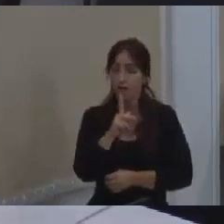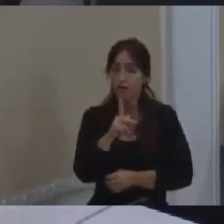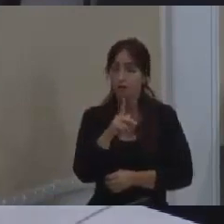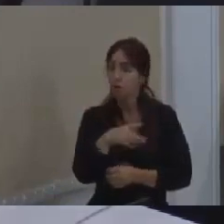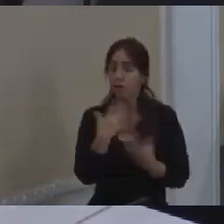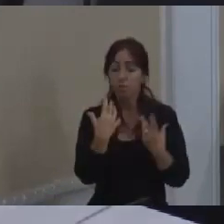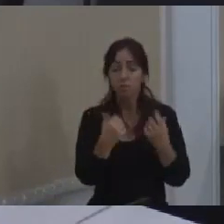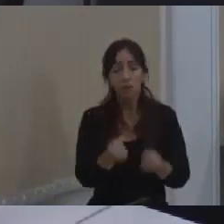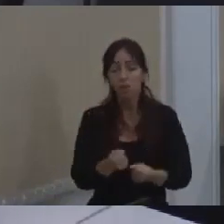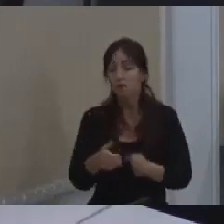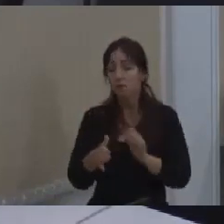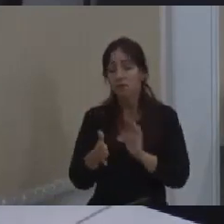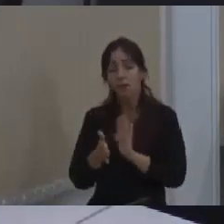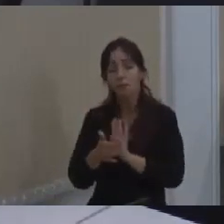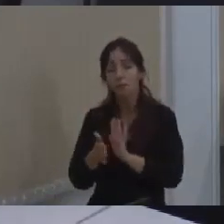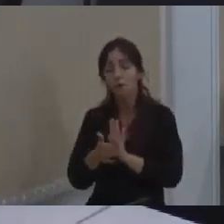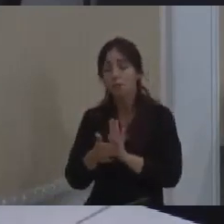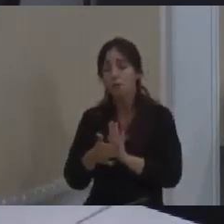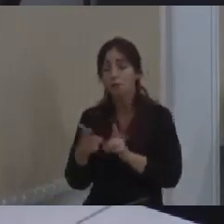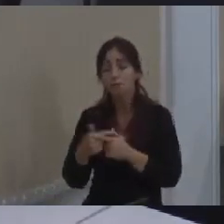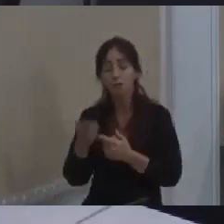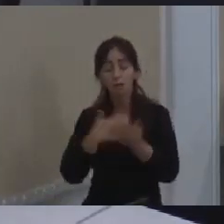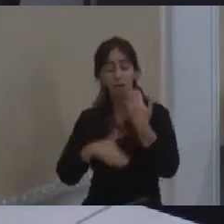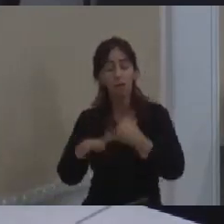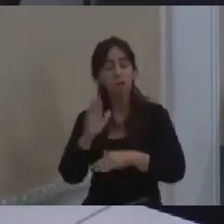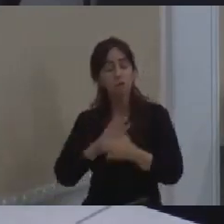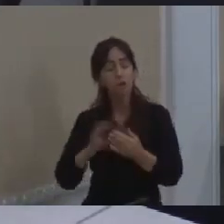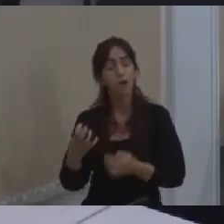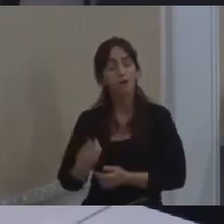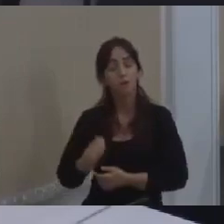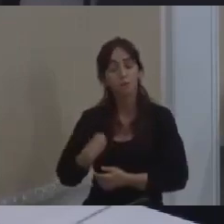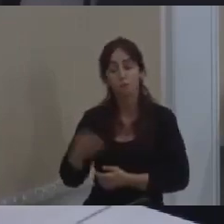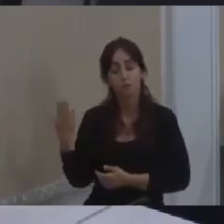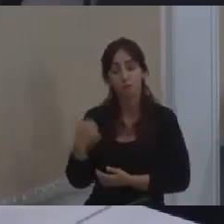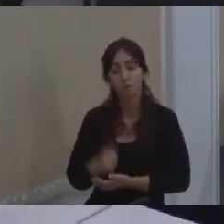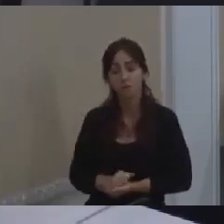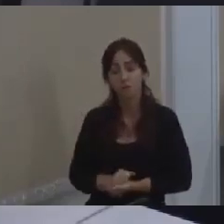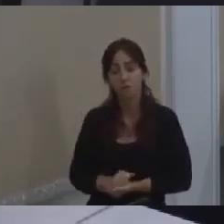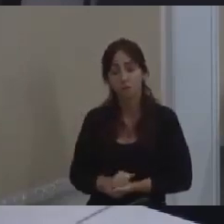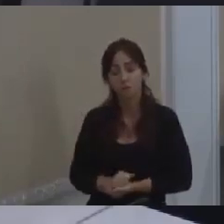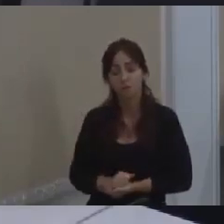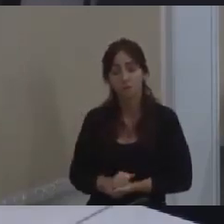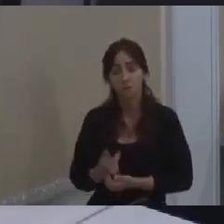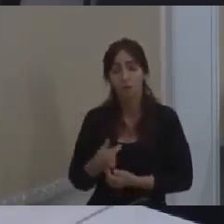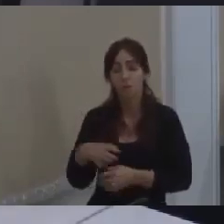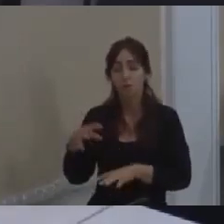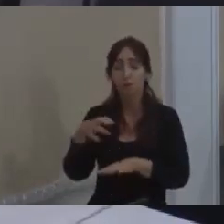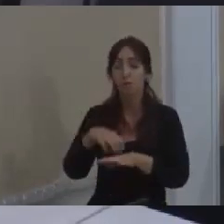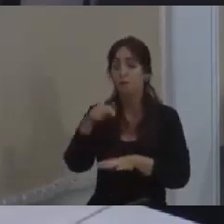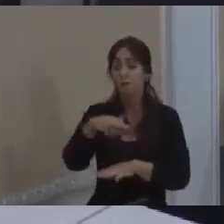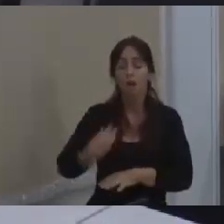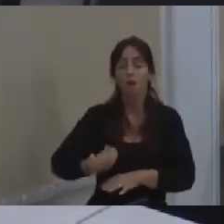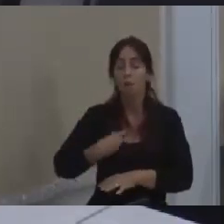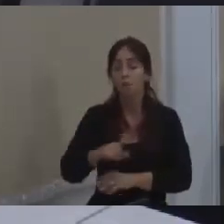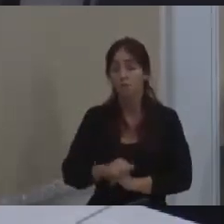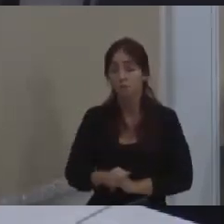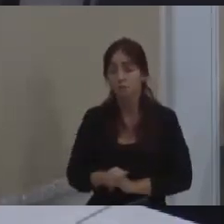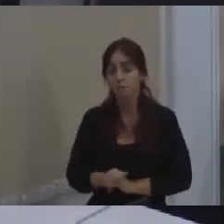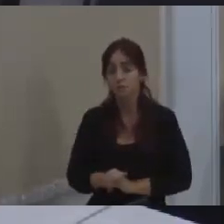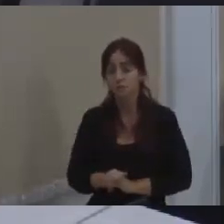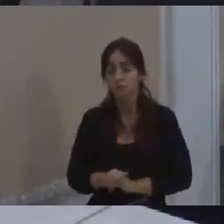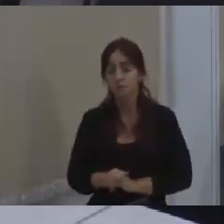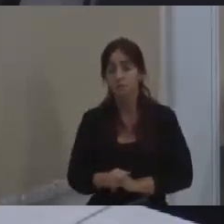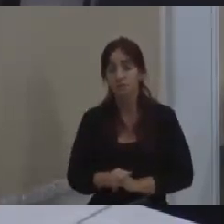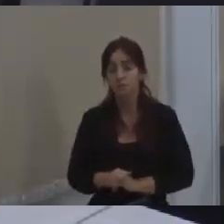lá no início nos primórdios de Belo Horizonte ele já fez essa função. Porque a periferia ela existe. Mas o que eu estou querendo chegar é o seguinte, Cláudio.